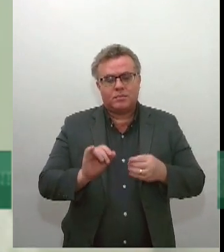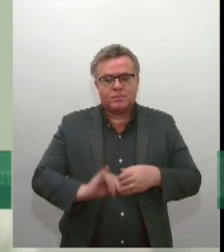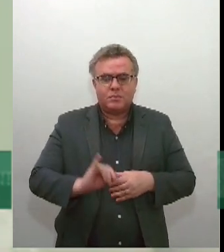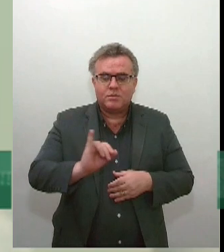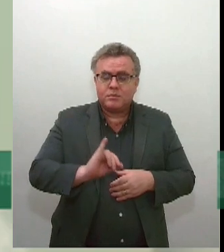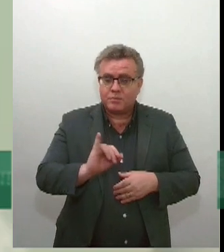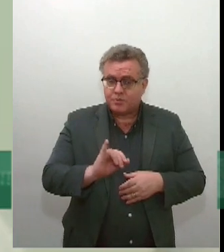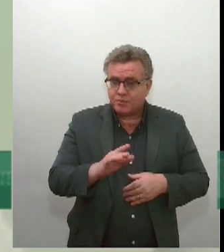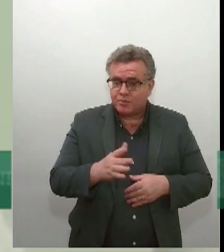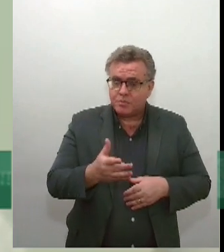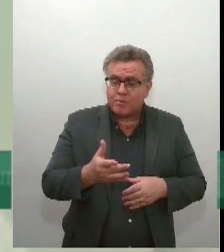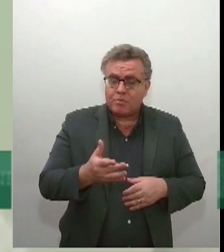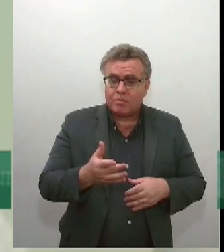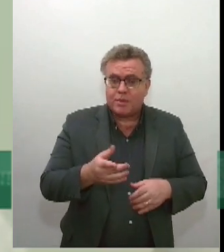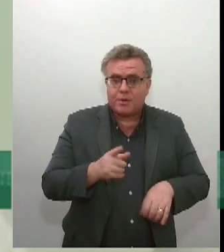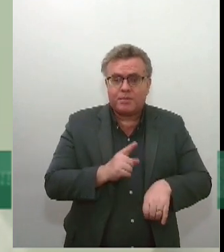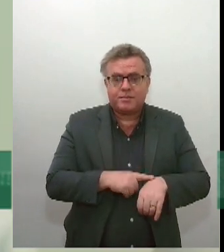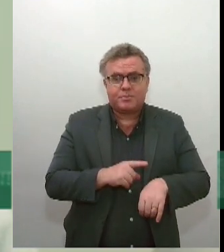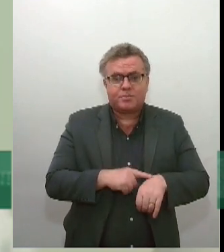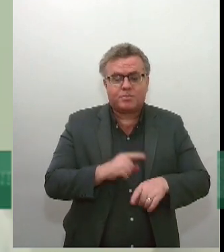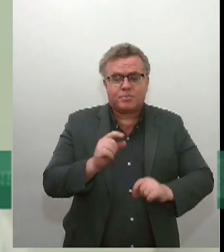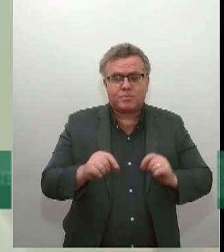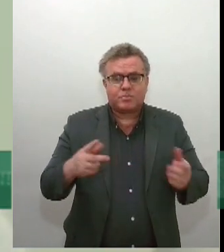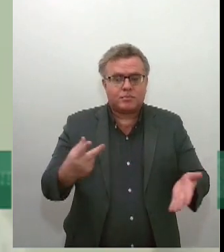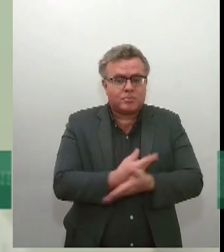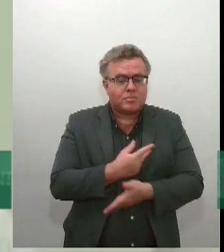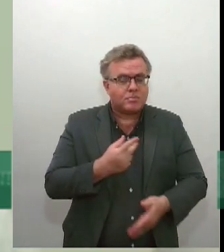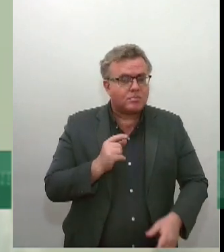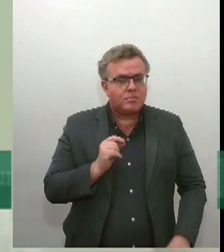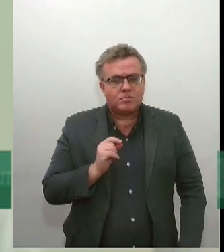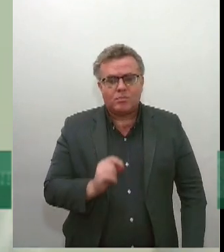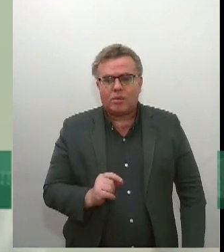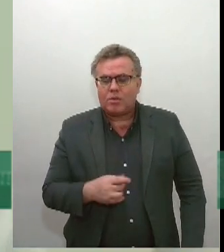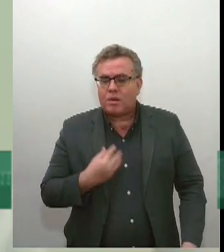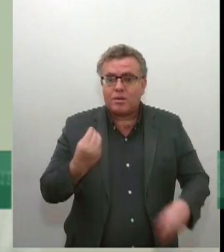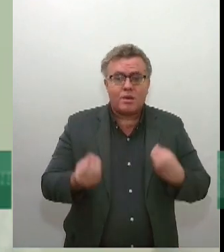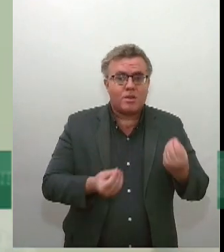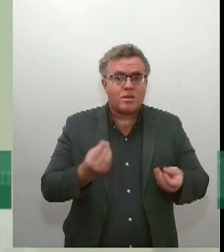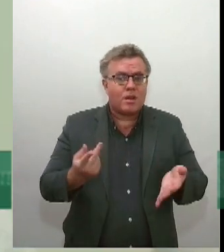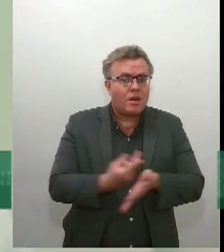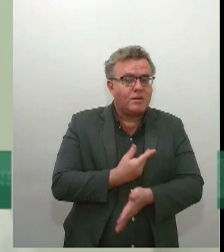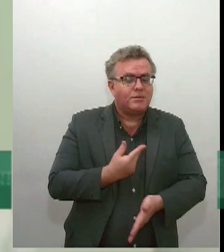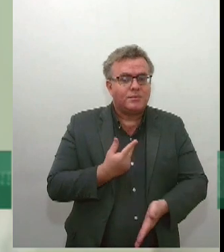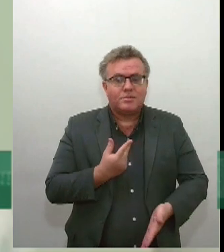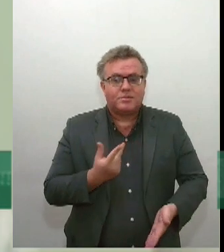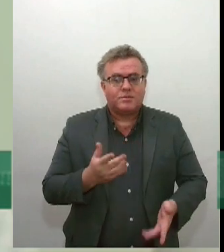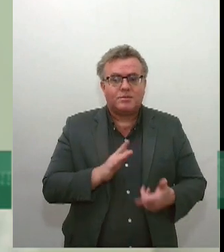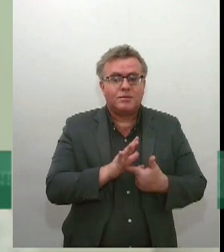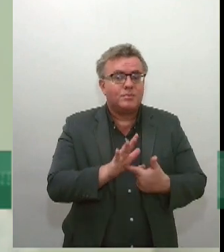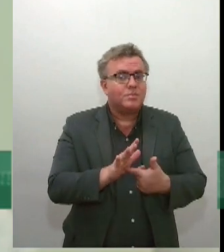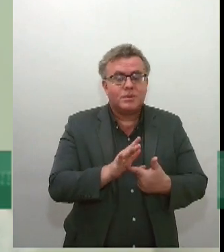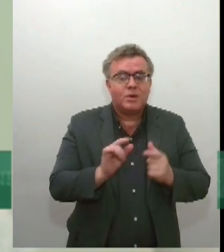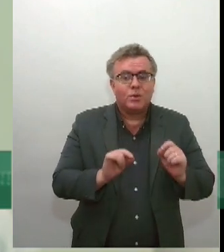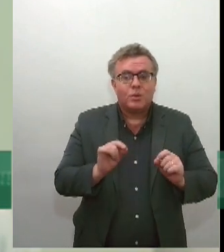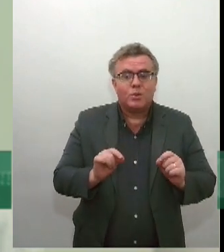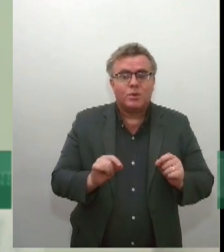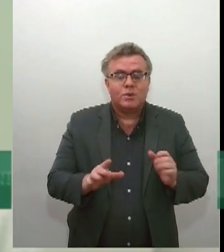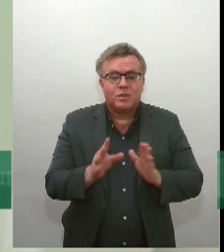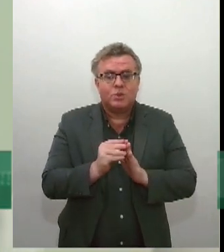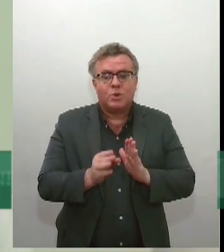o momento em que essas coisas acontecem e a forma como a tramitação acontece ela é dada fundamentalmente por esse conteúdo político.